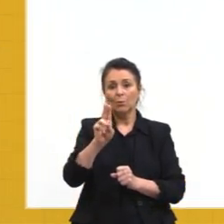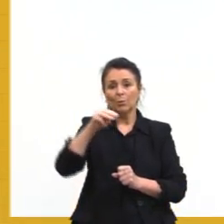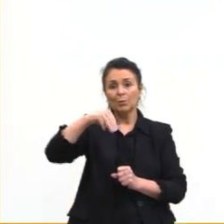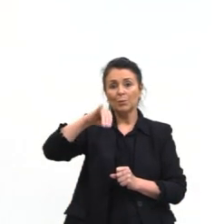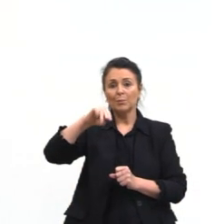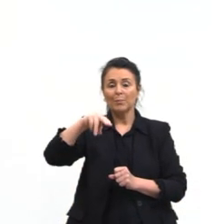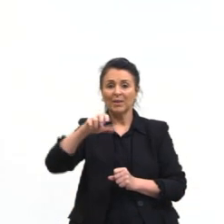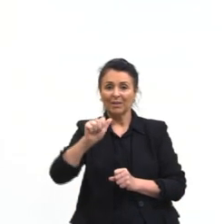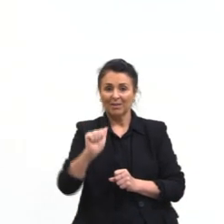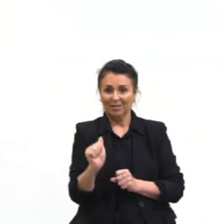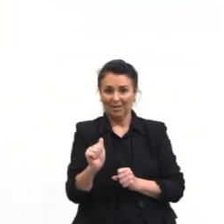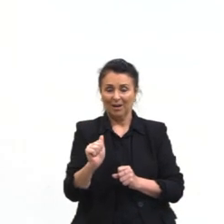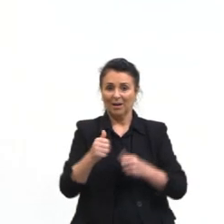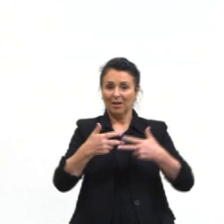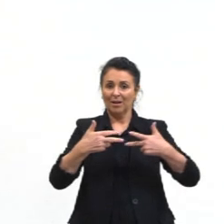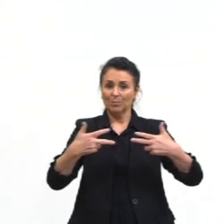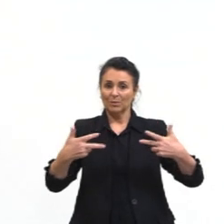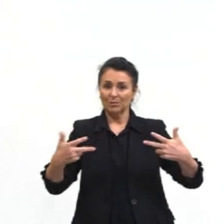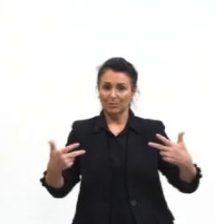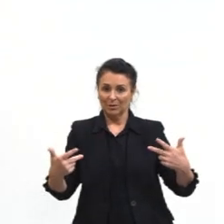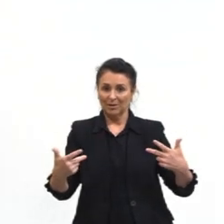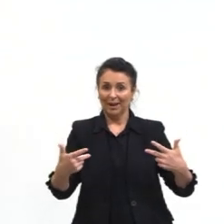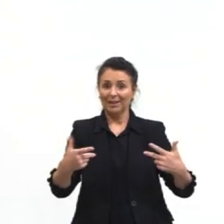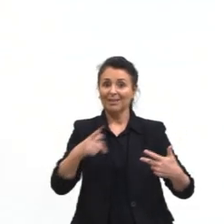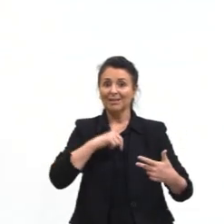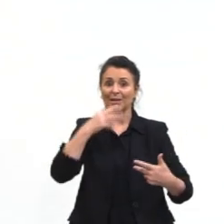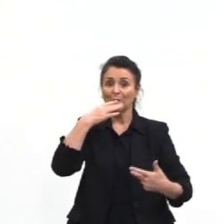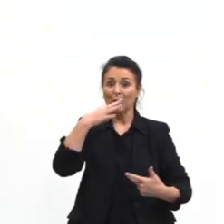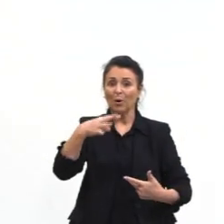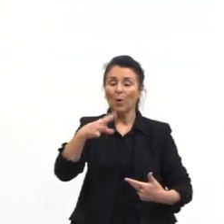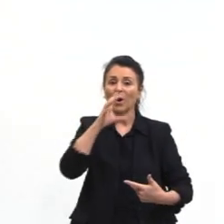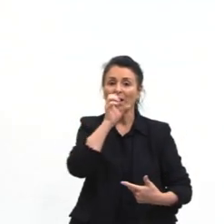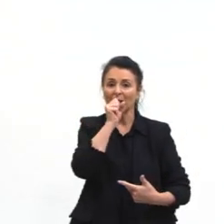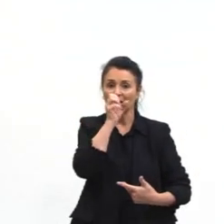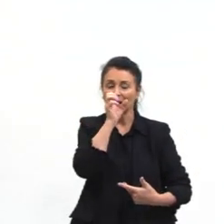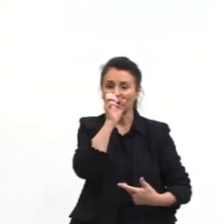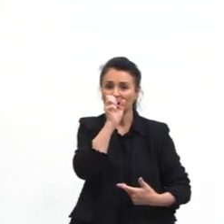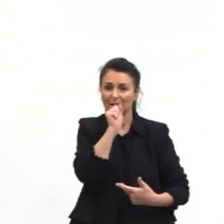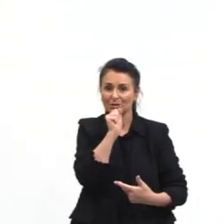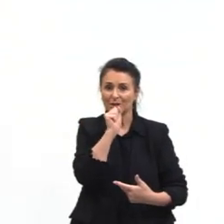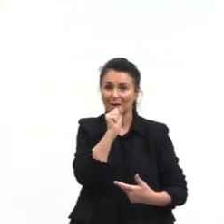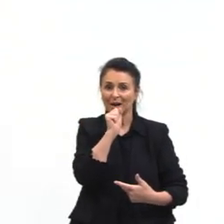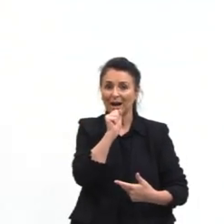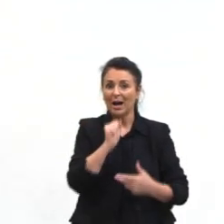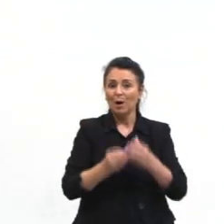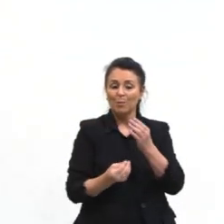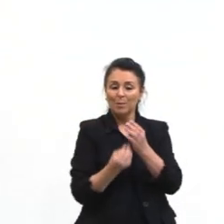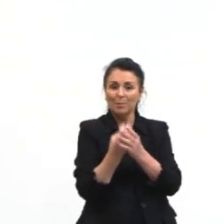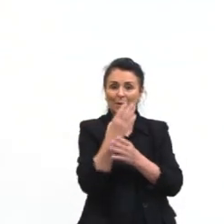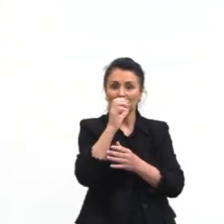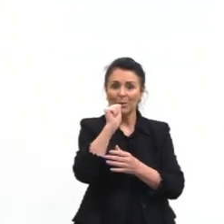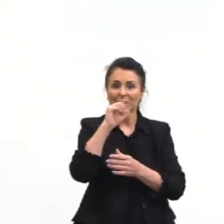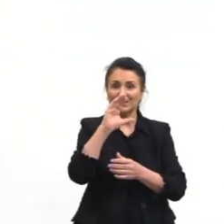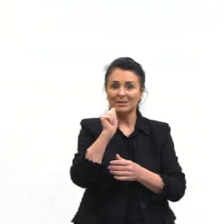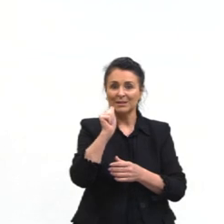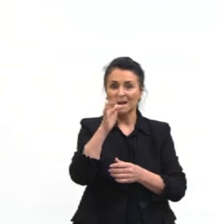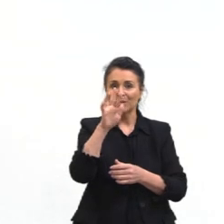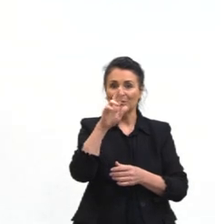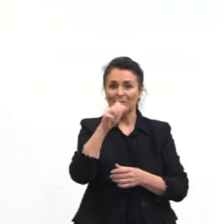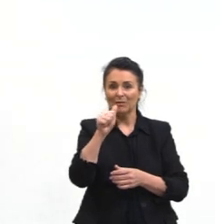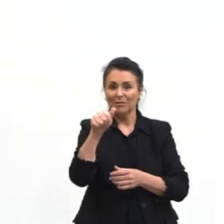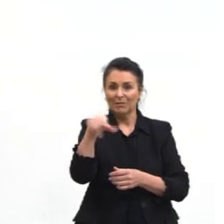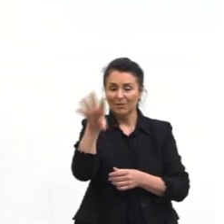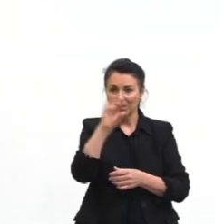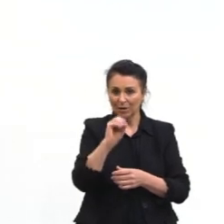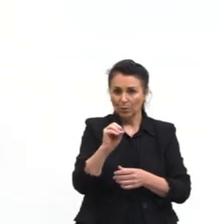substâncias que confere a cor alaranjada ao açafrão, pode auxiliar no